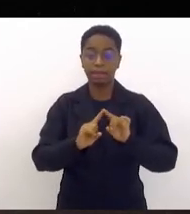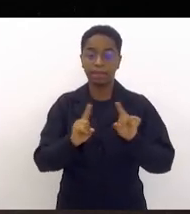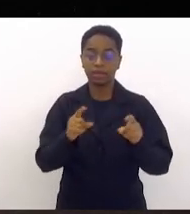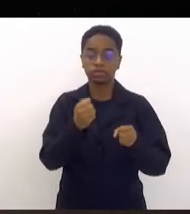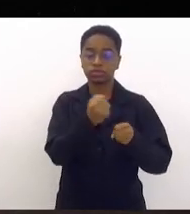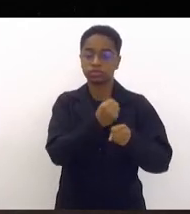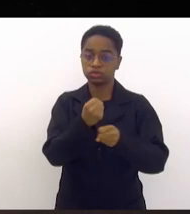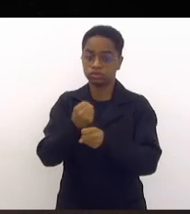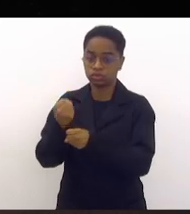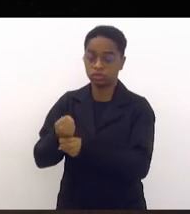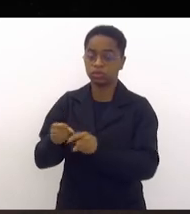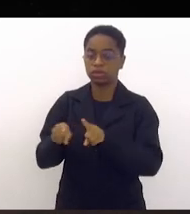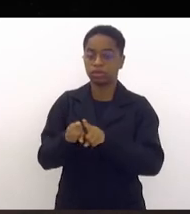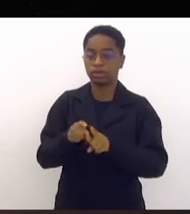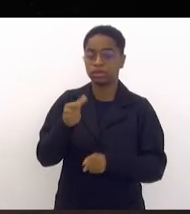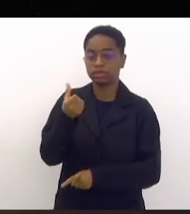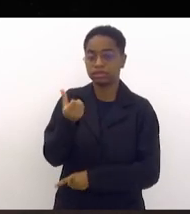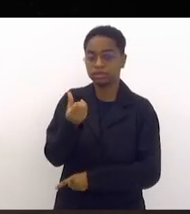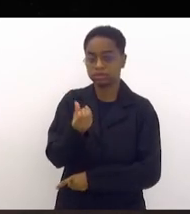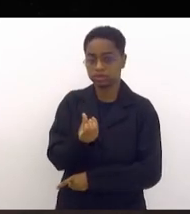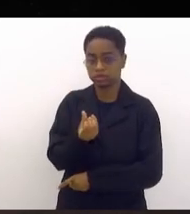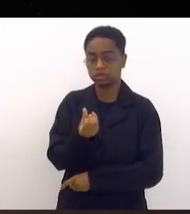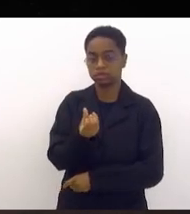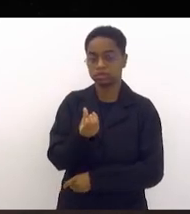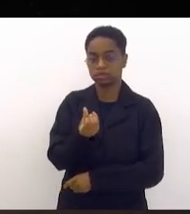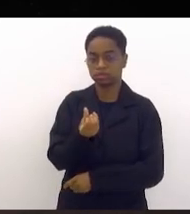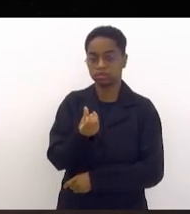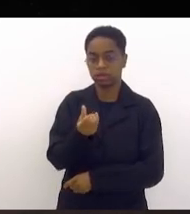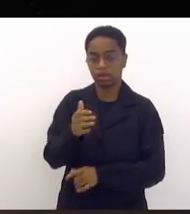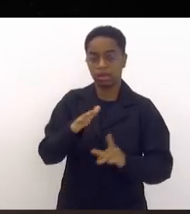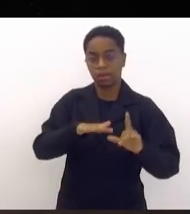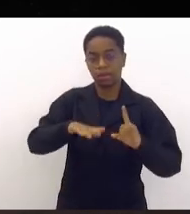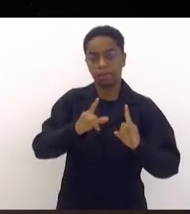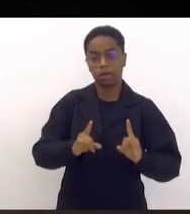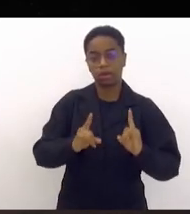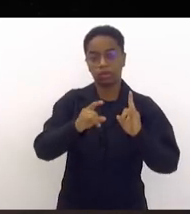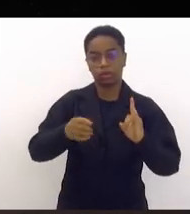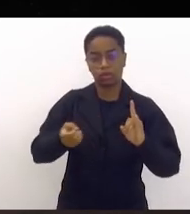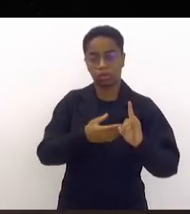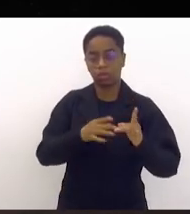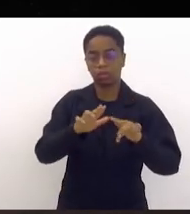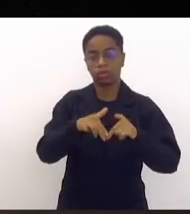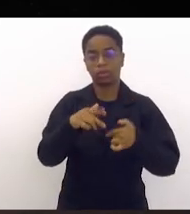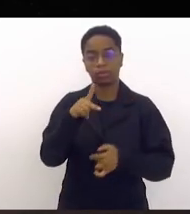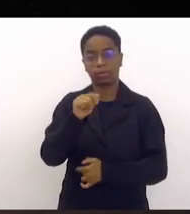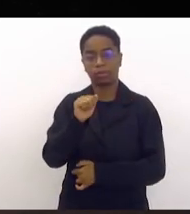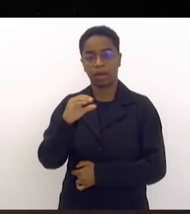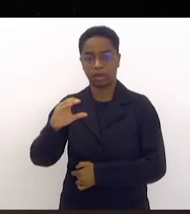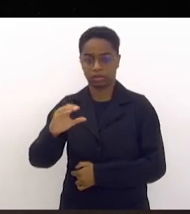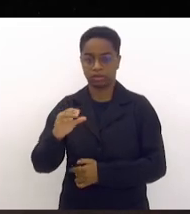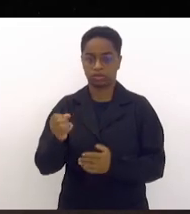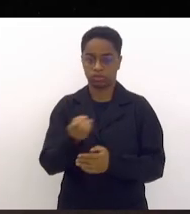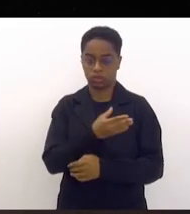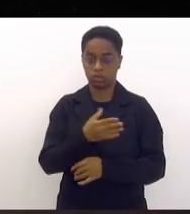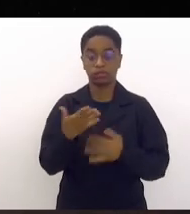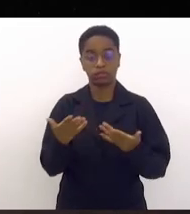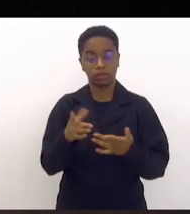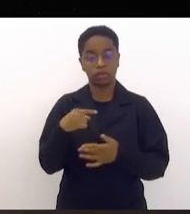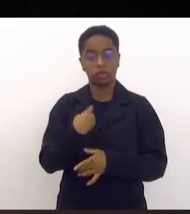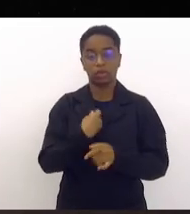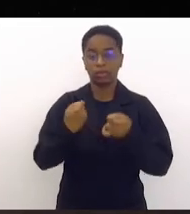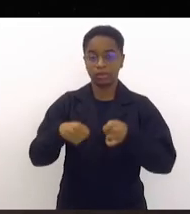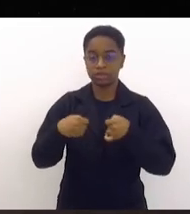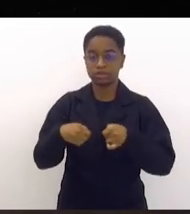construção dessas 16 plataformas a partir do novo PAC. Para isso, a gente precisa ter